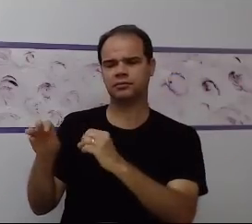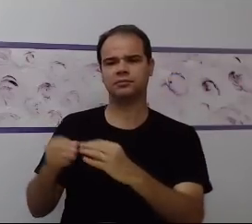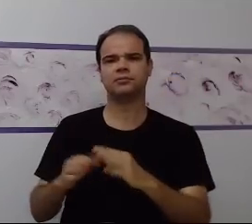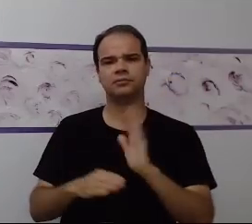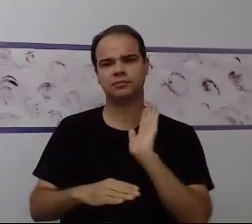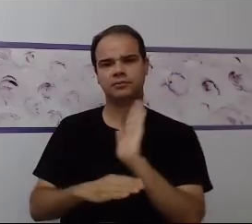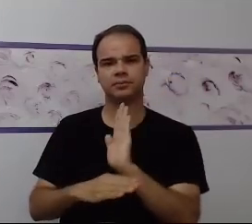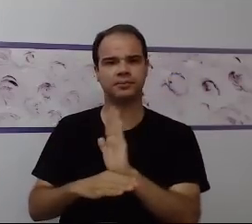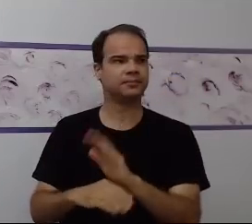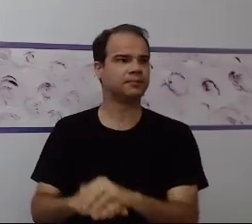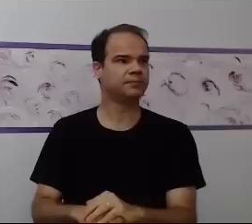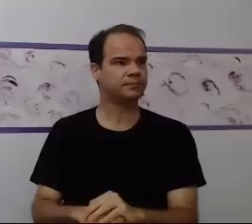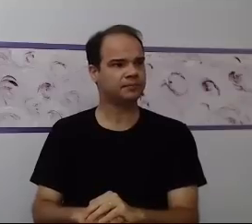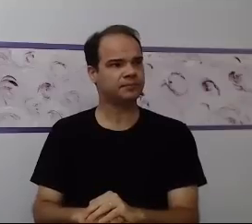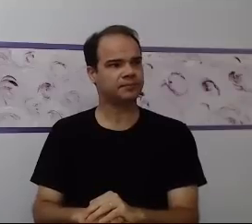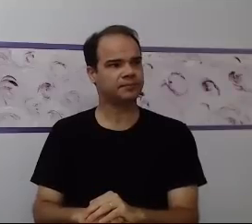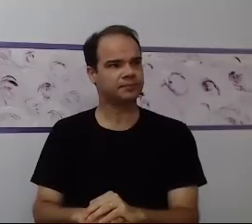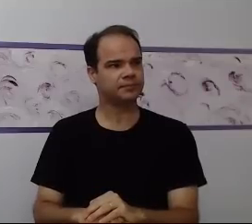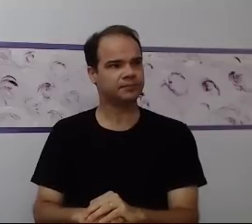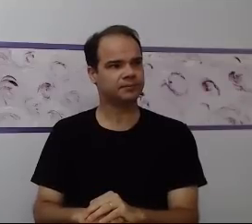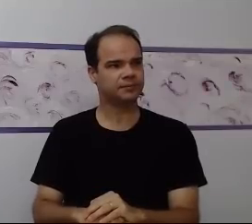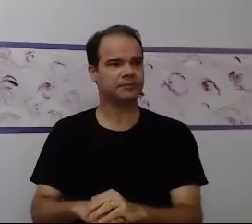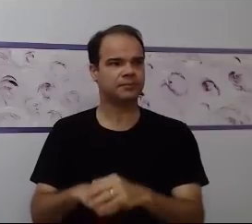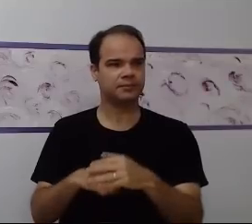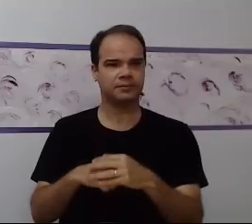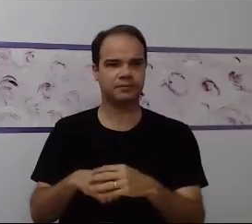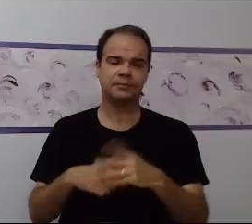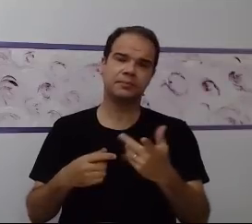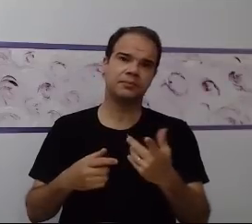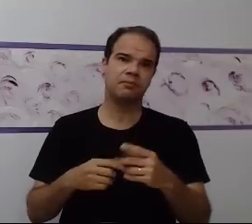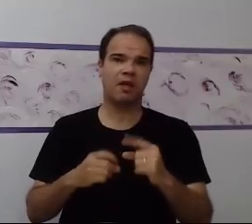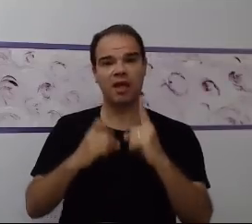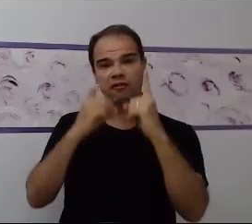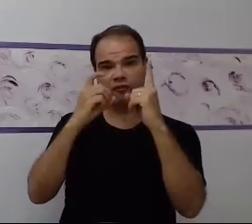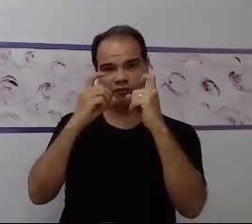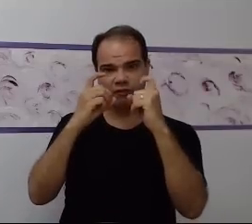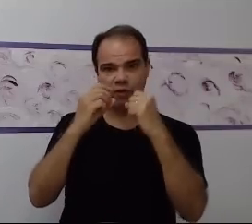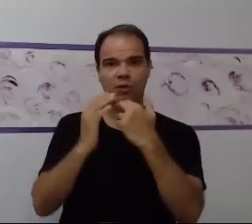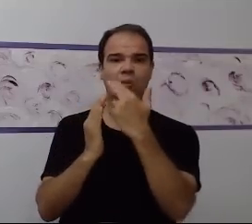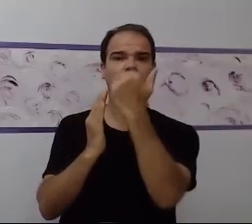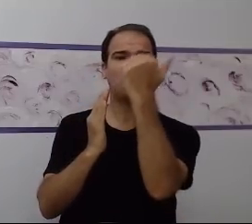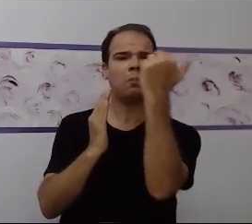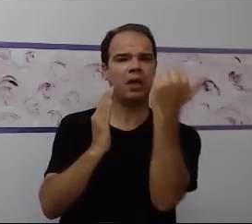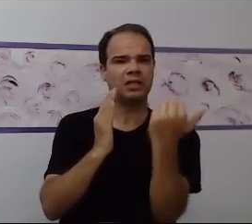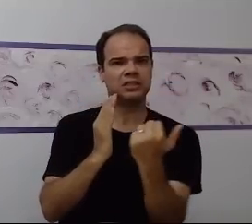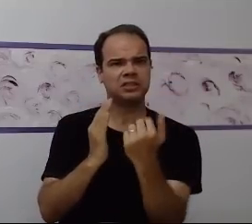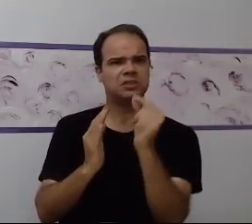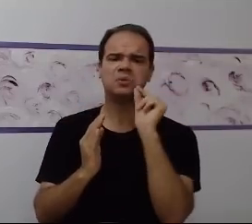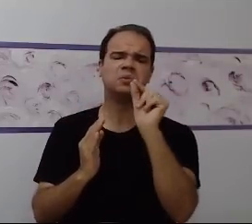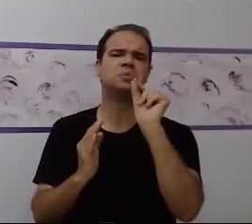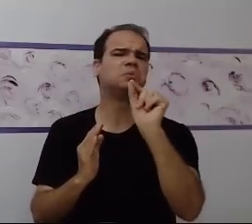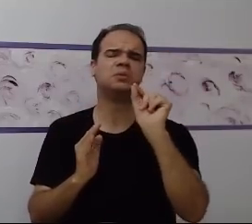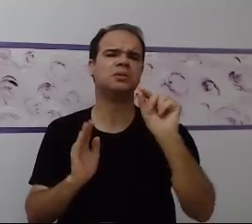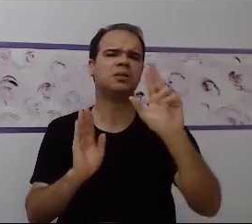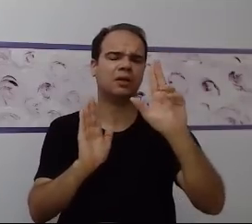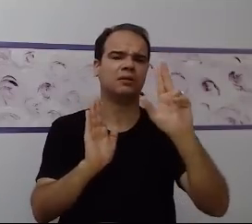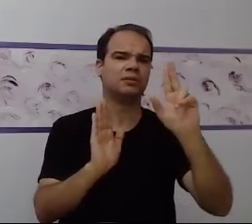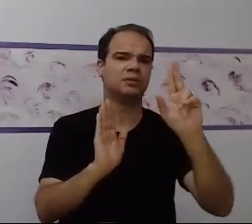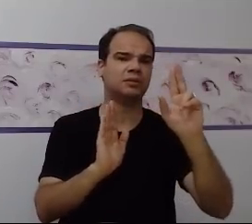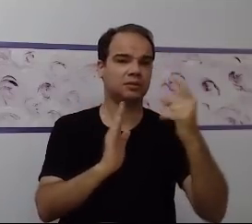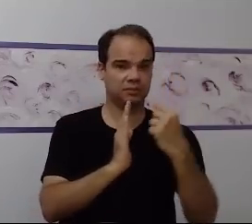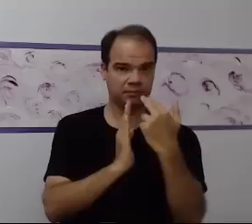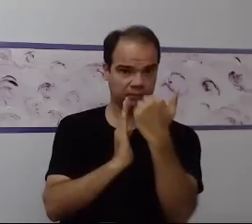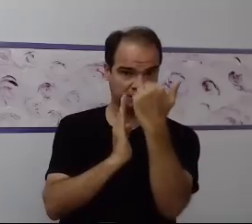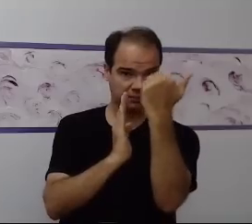Nós falamos estereótipo, estereótipo, imagem estereotipada, mas é bom que a gente esclareça. O que é imagem estereotipada? É aquela